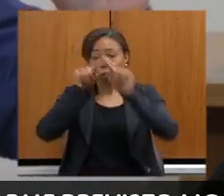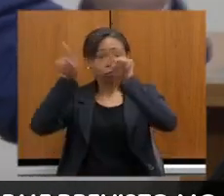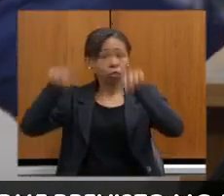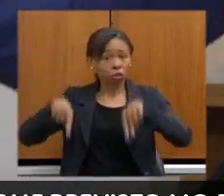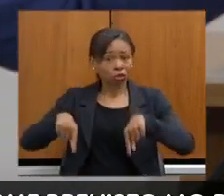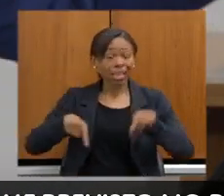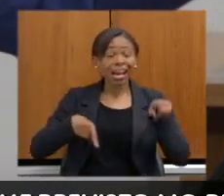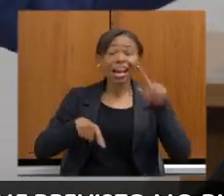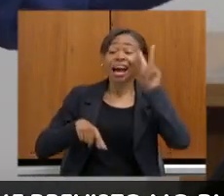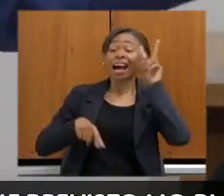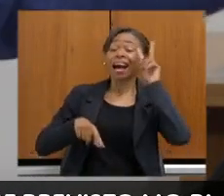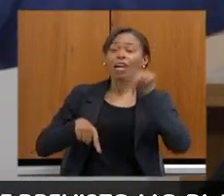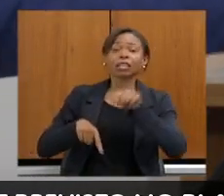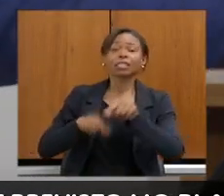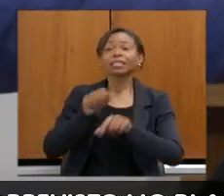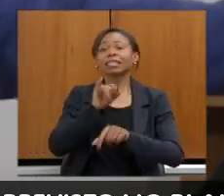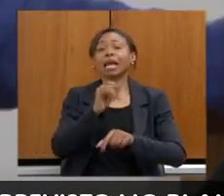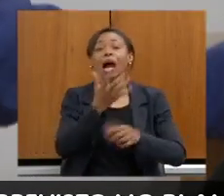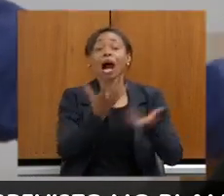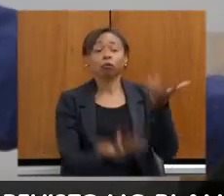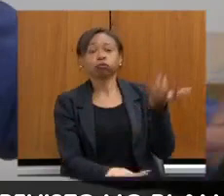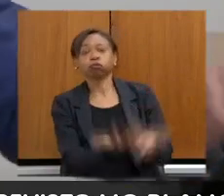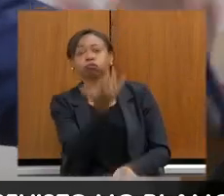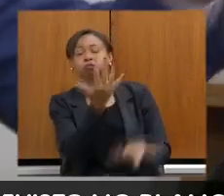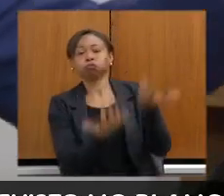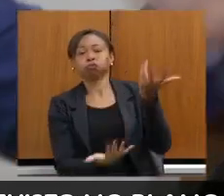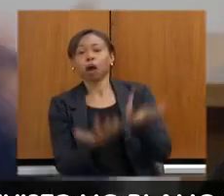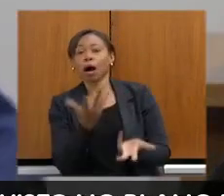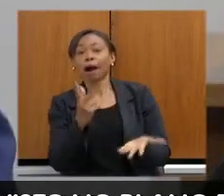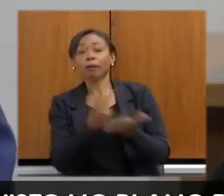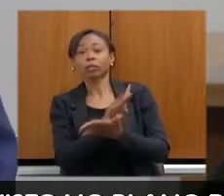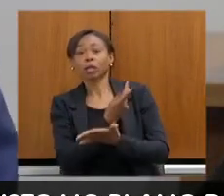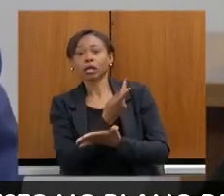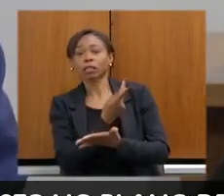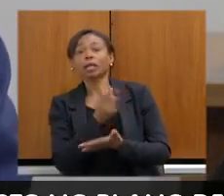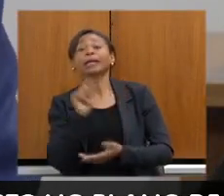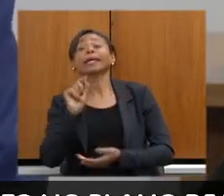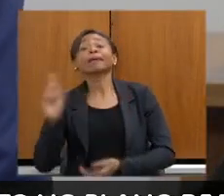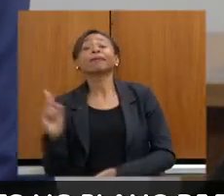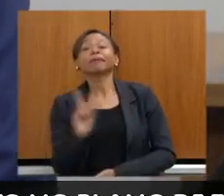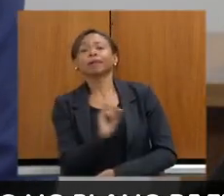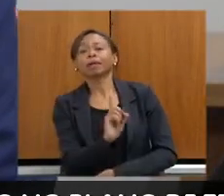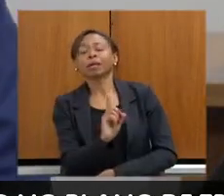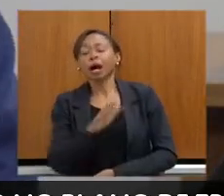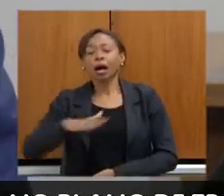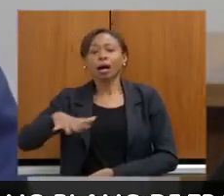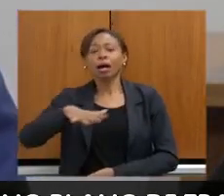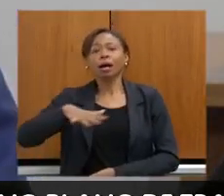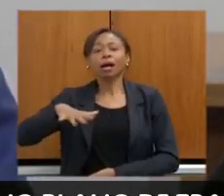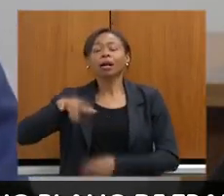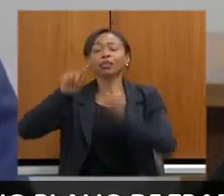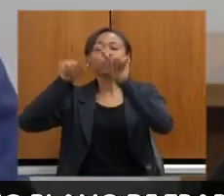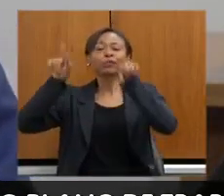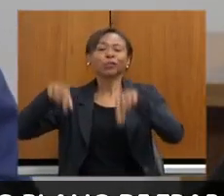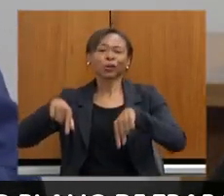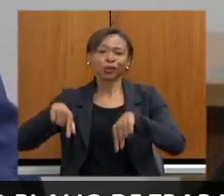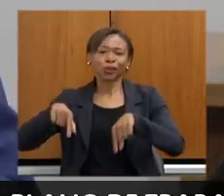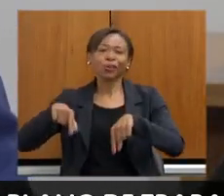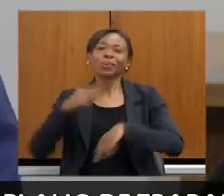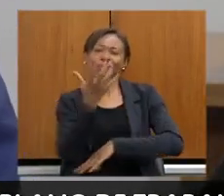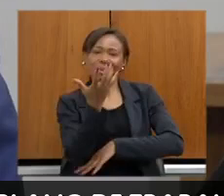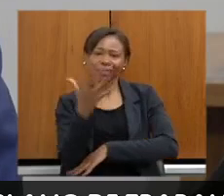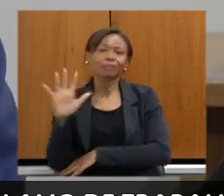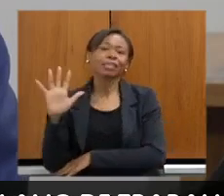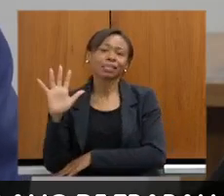quando tem uma queimada, nós vamos ter queimada aqui, quem foi? O meio ambiente não fiscalizou direito. Quando